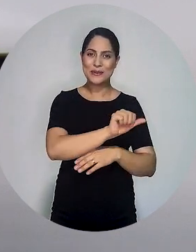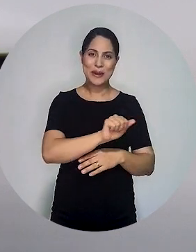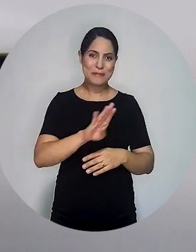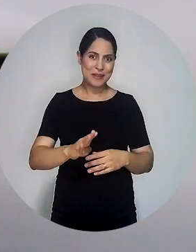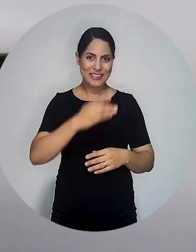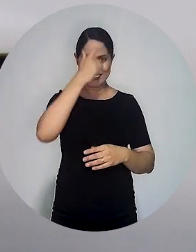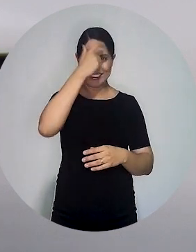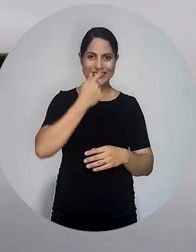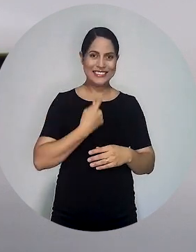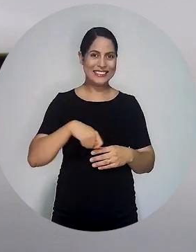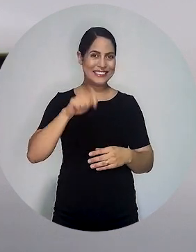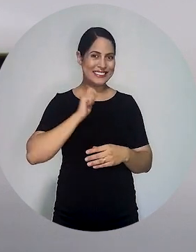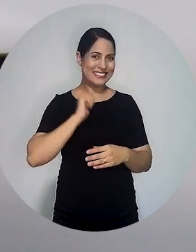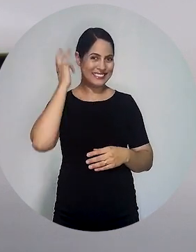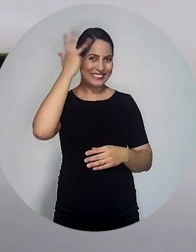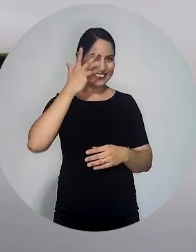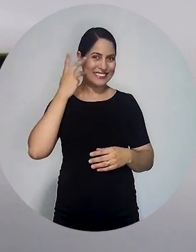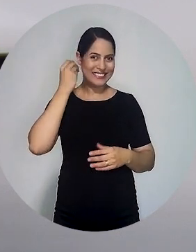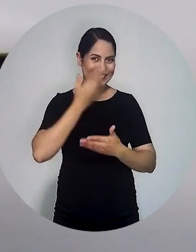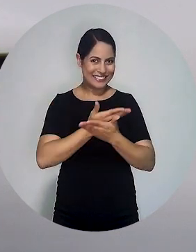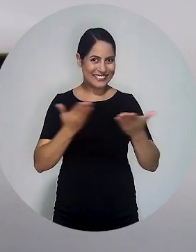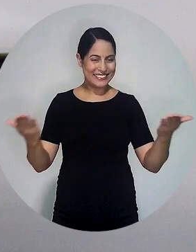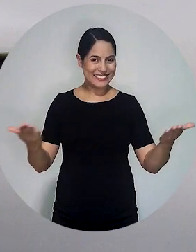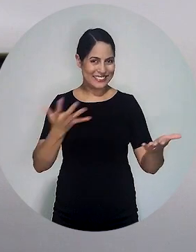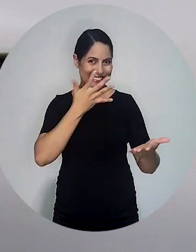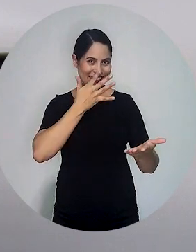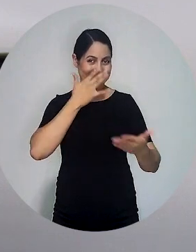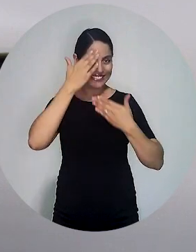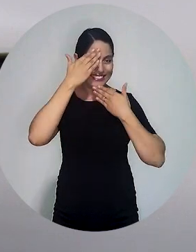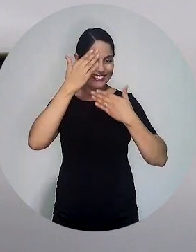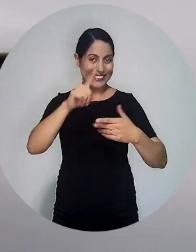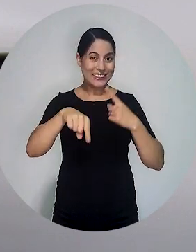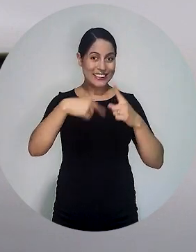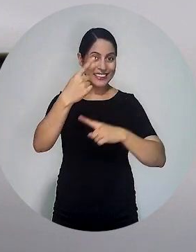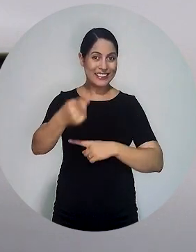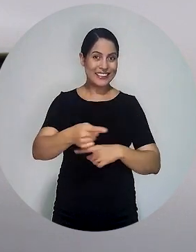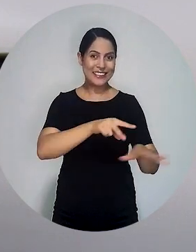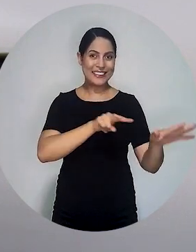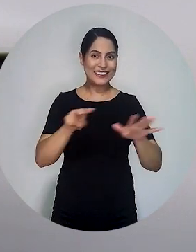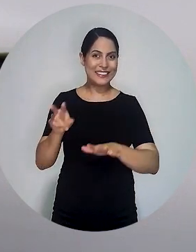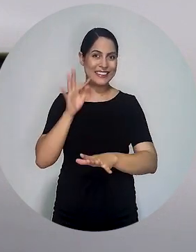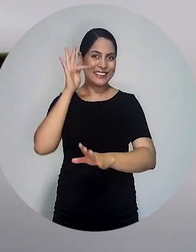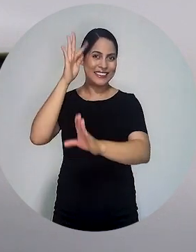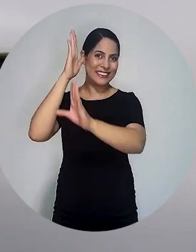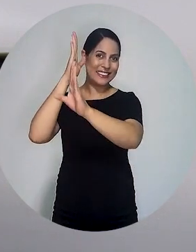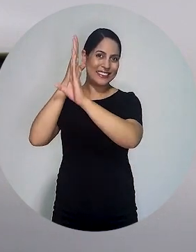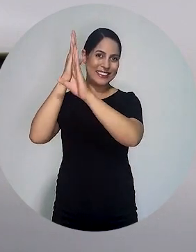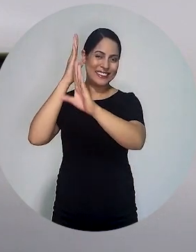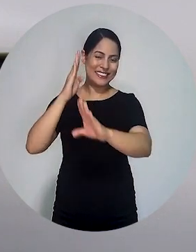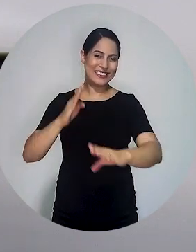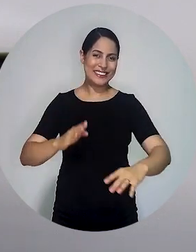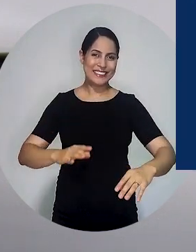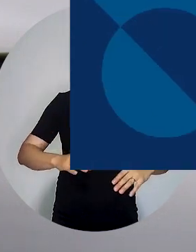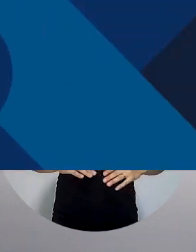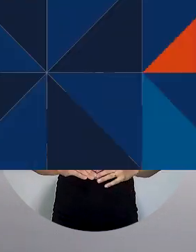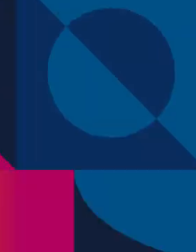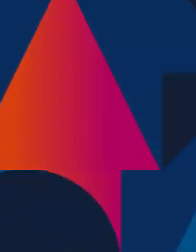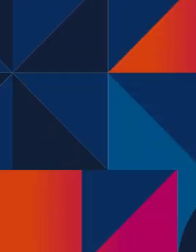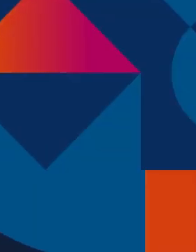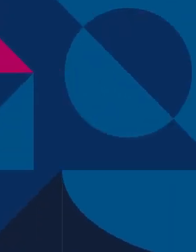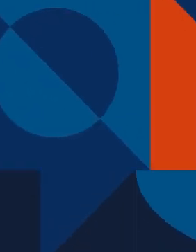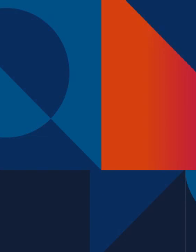notícias no site da UAB Nacional eu sou Mariana Xavier e agradeço pela sua companhia te espero na próxima semana até lá